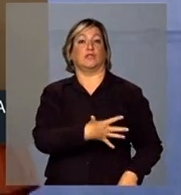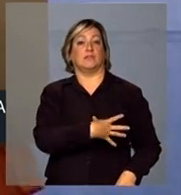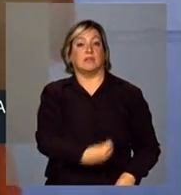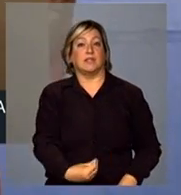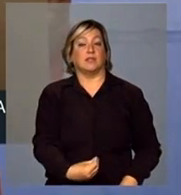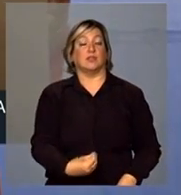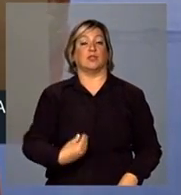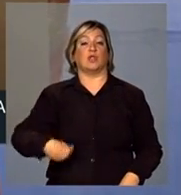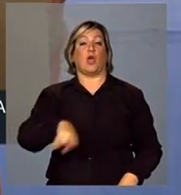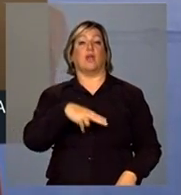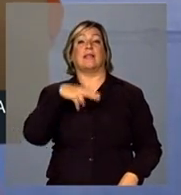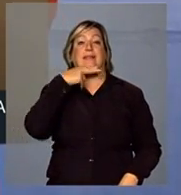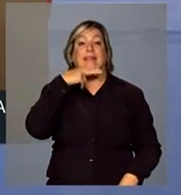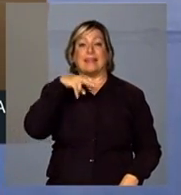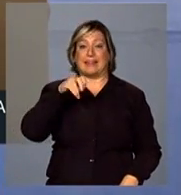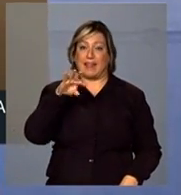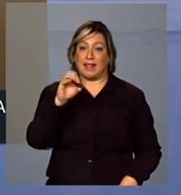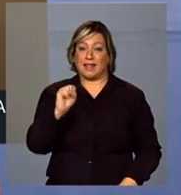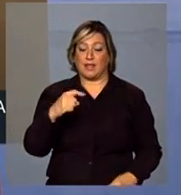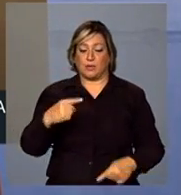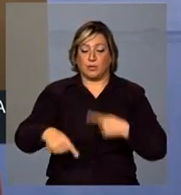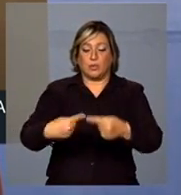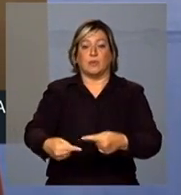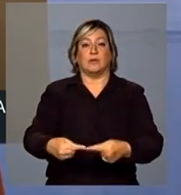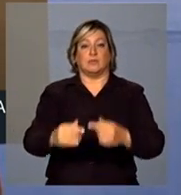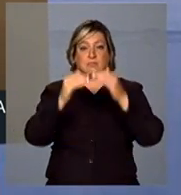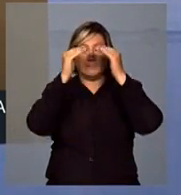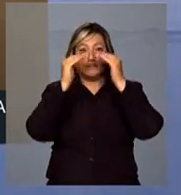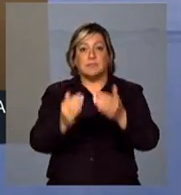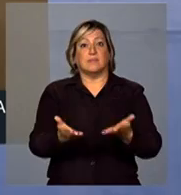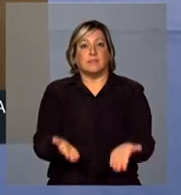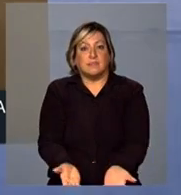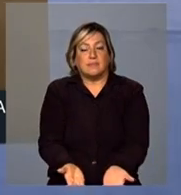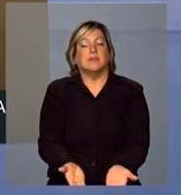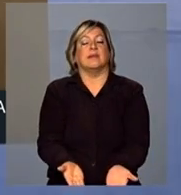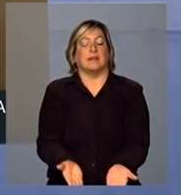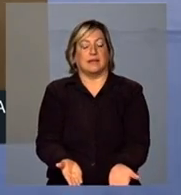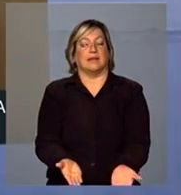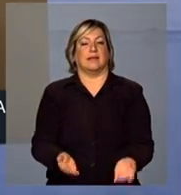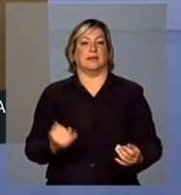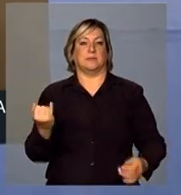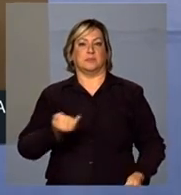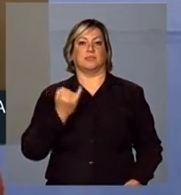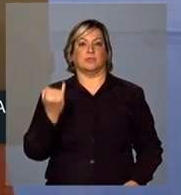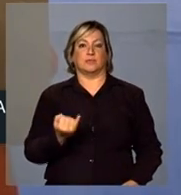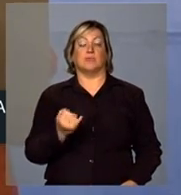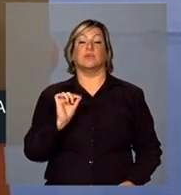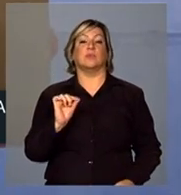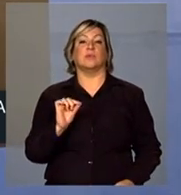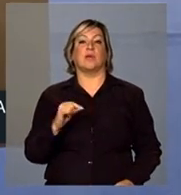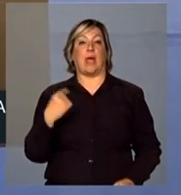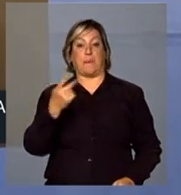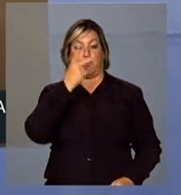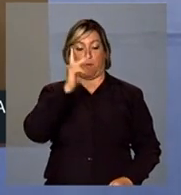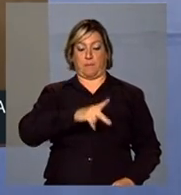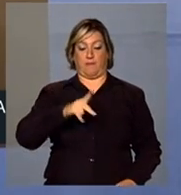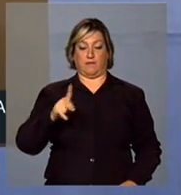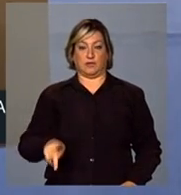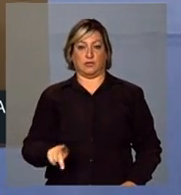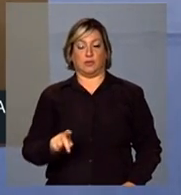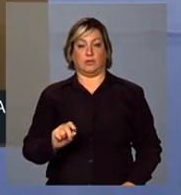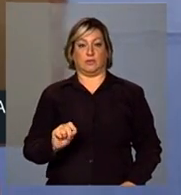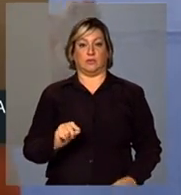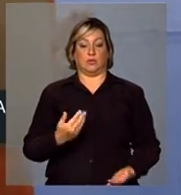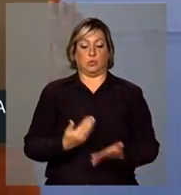nossos netos, é valorizá-lo. Mas não é só valorizá-lo, é formá-lo melhor. E eu quero dizer